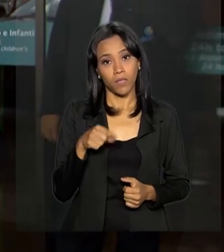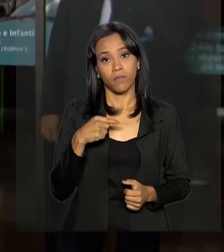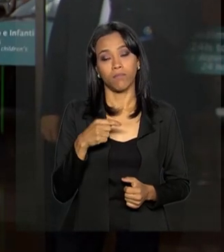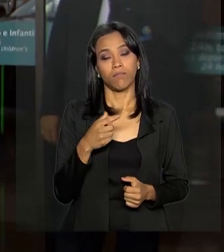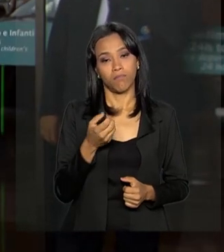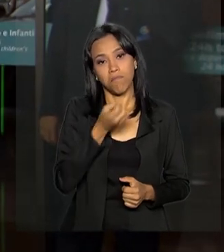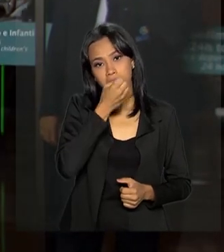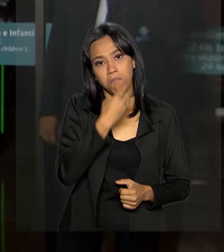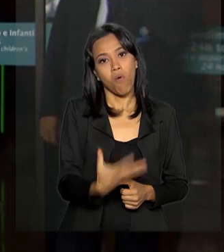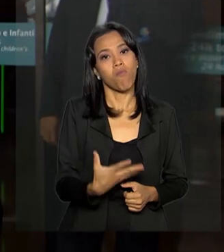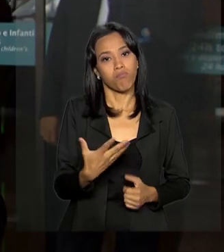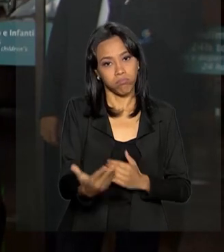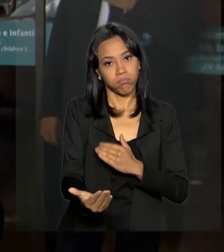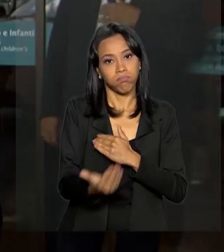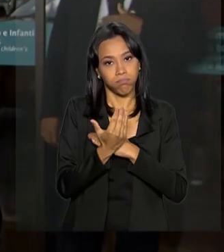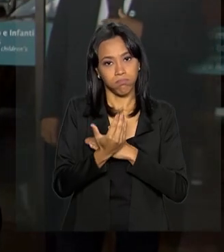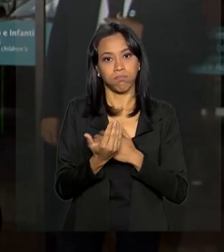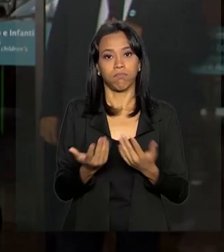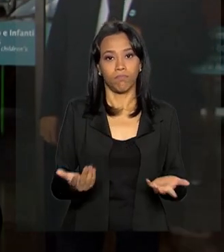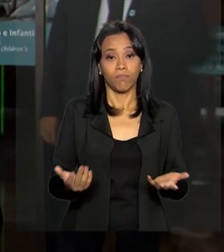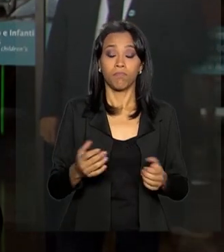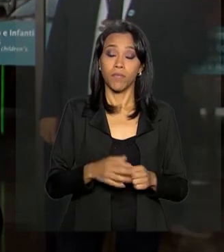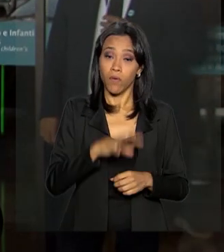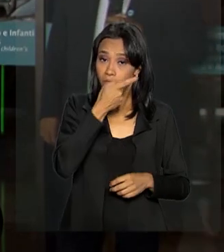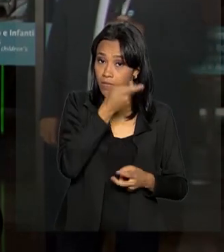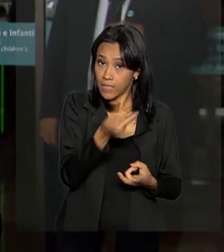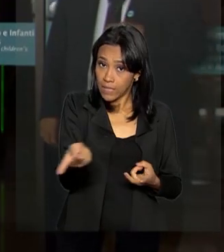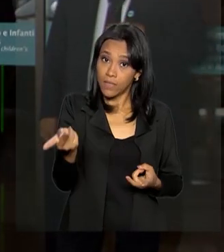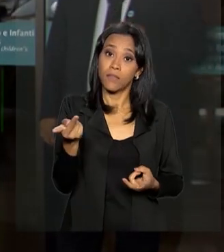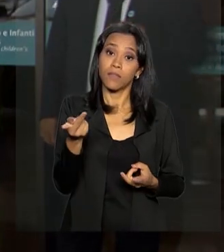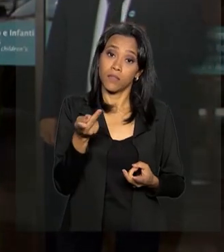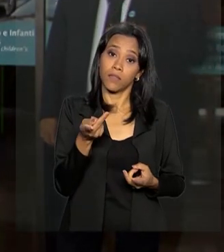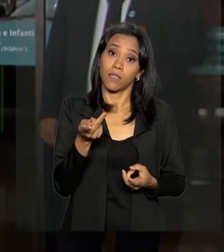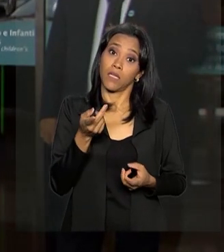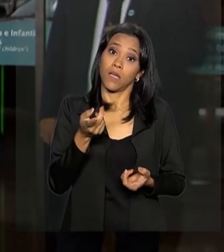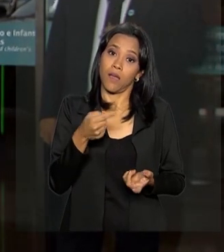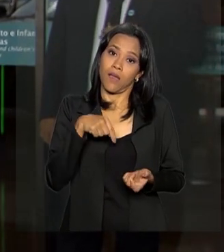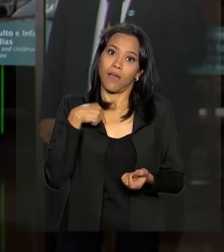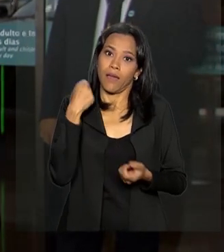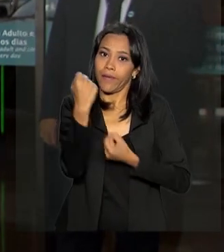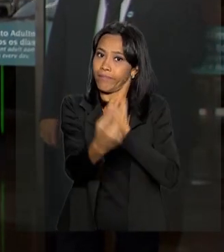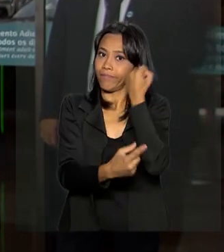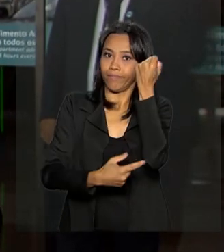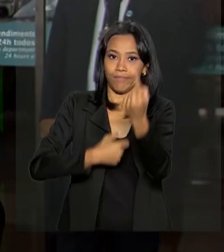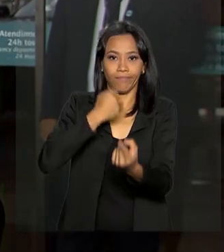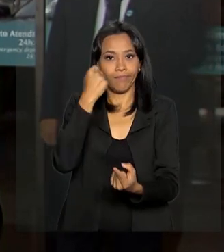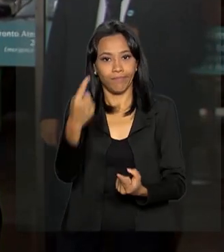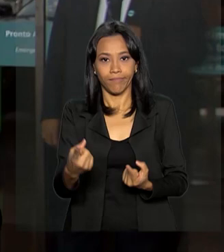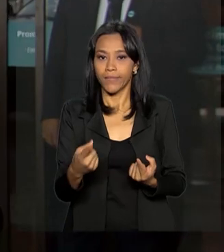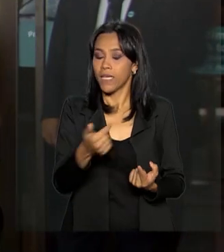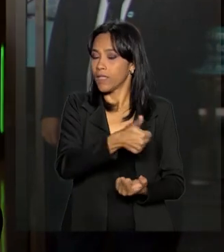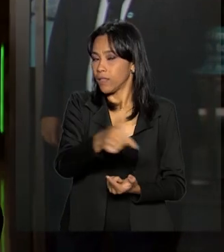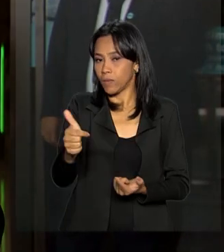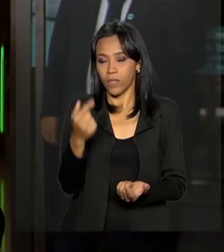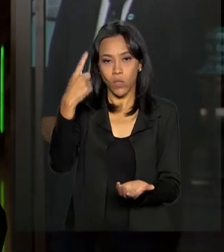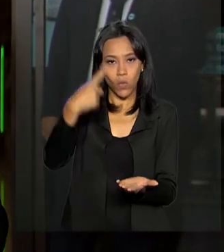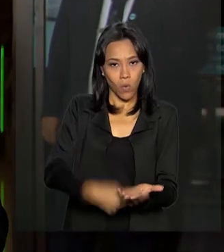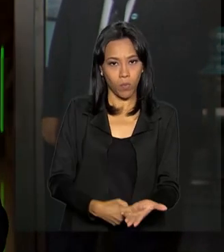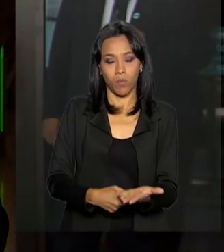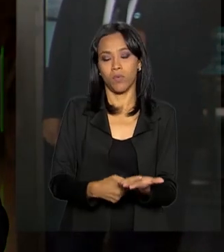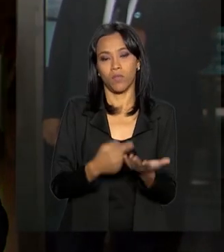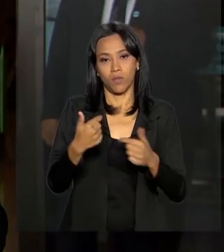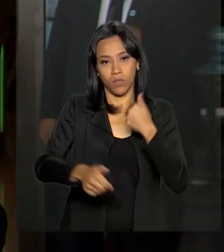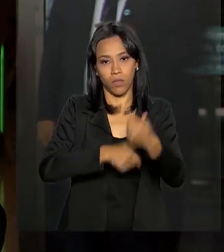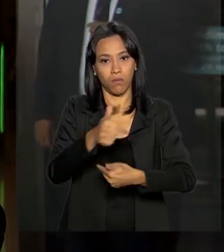trouxe bons resultados. As visitas por ordem médica continuam restritas, não há compromissos oficiais na